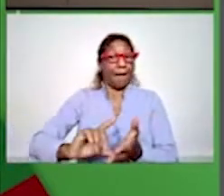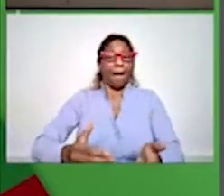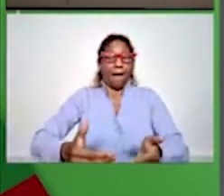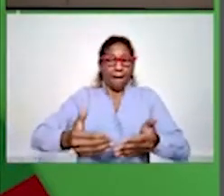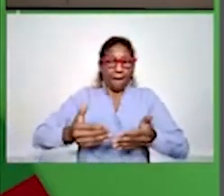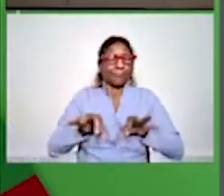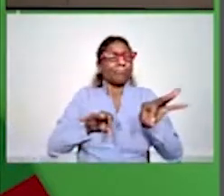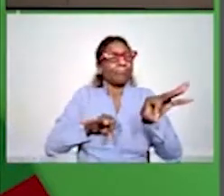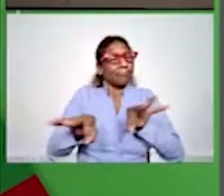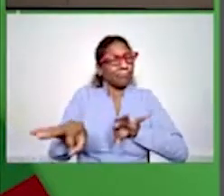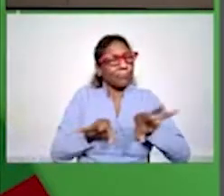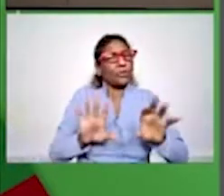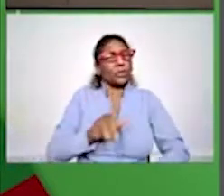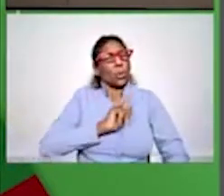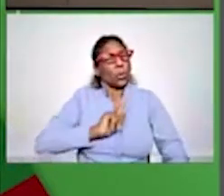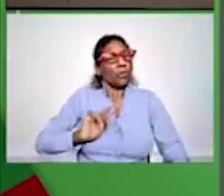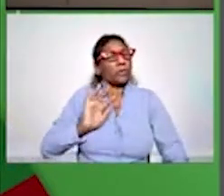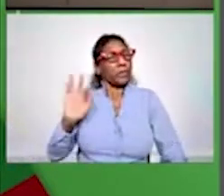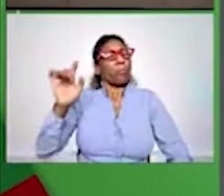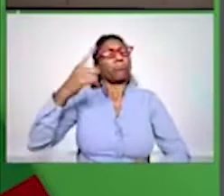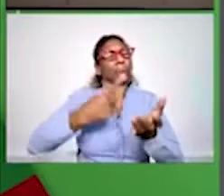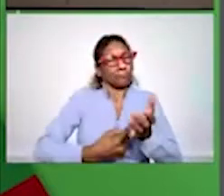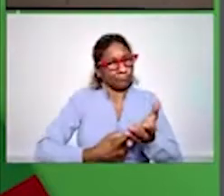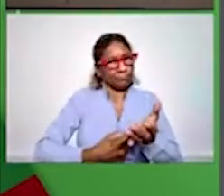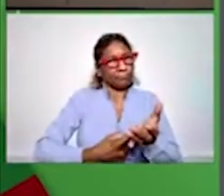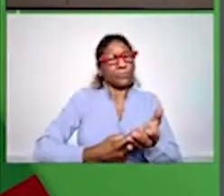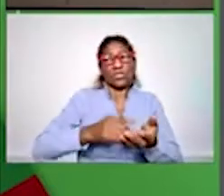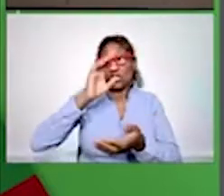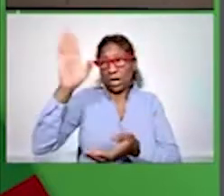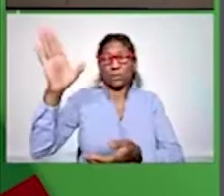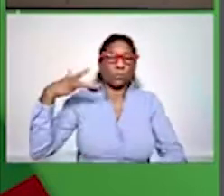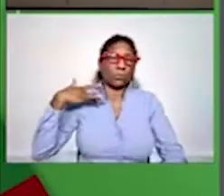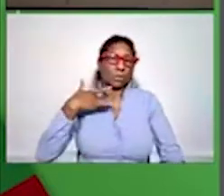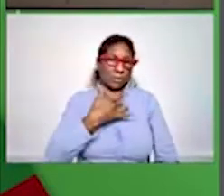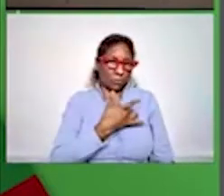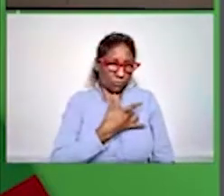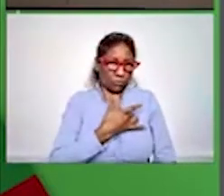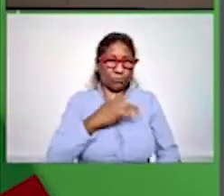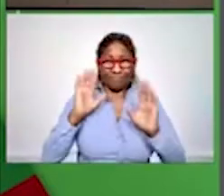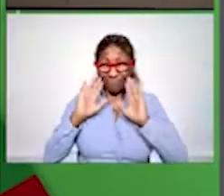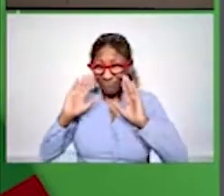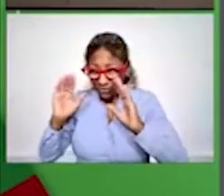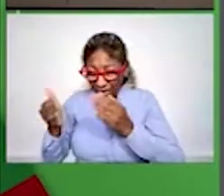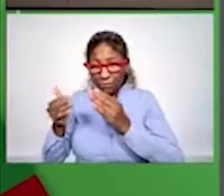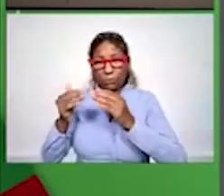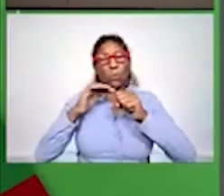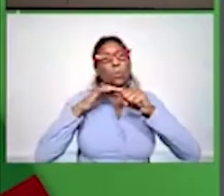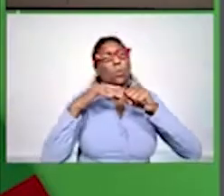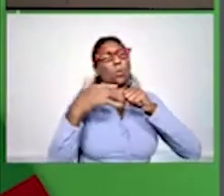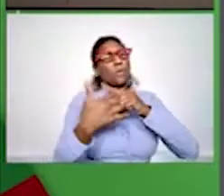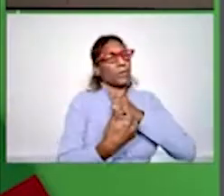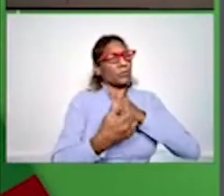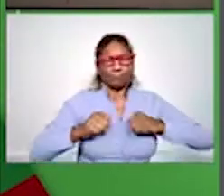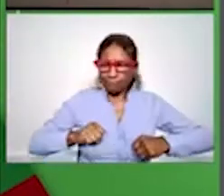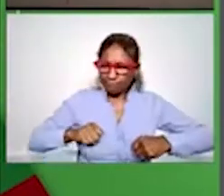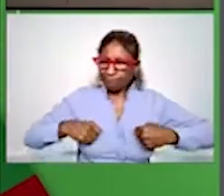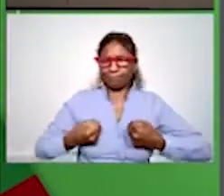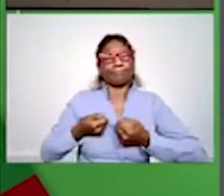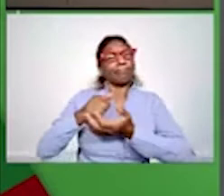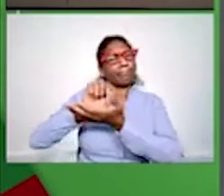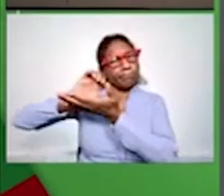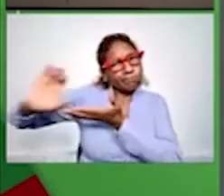por parte do governo federal quanto à destinação, sempre com uso restrito ao combate ao Covid, o que tem sido integralmente